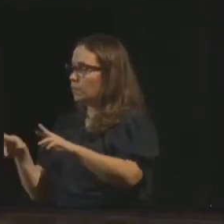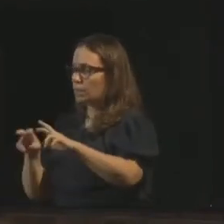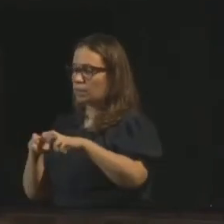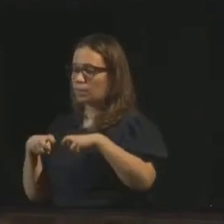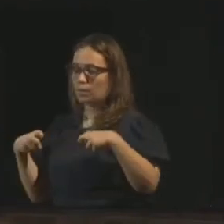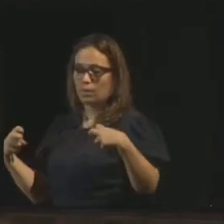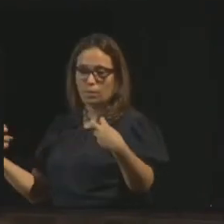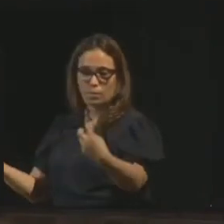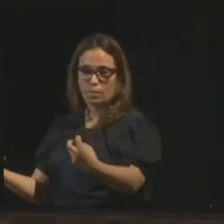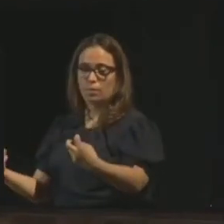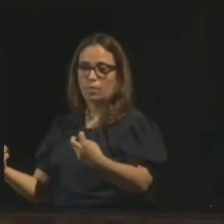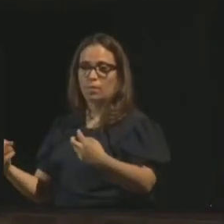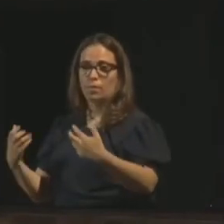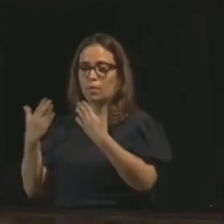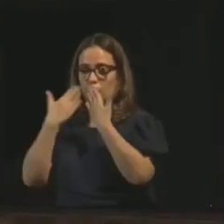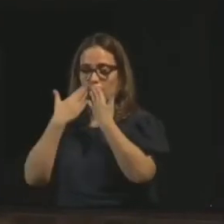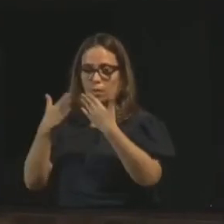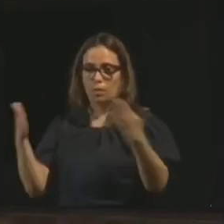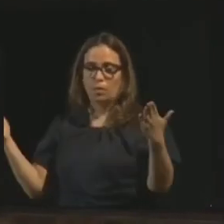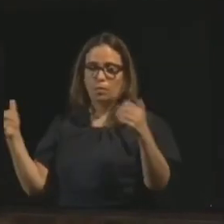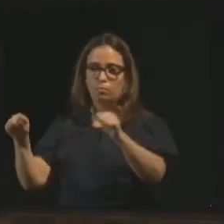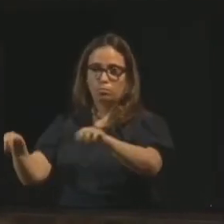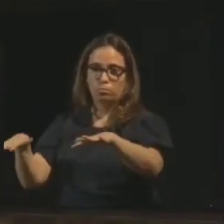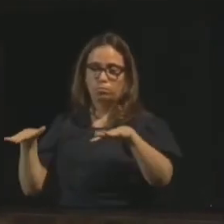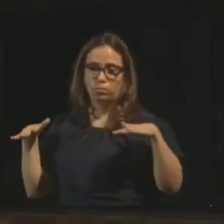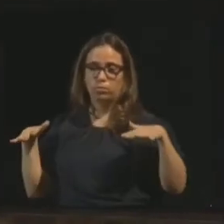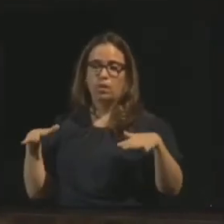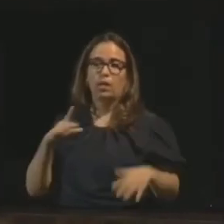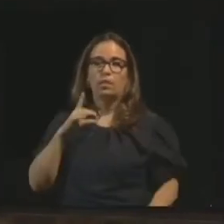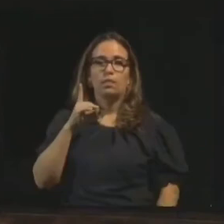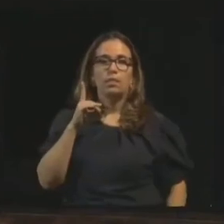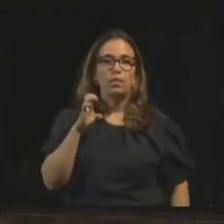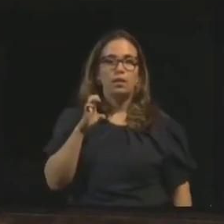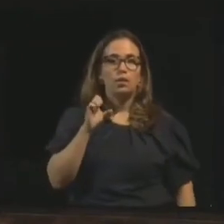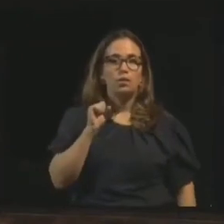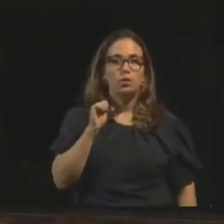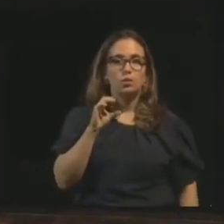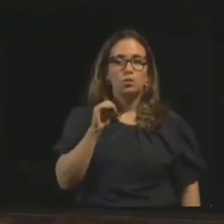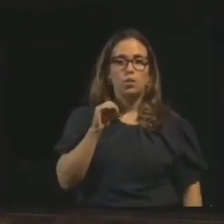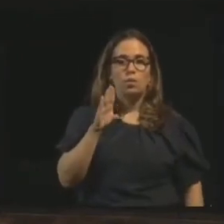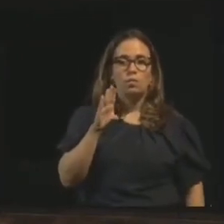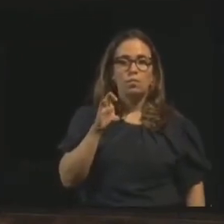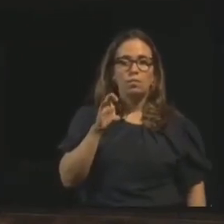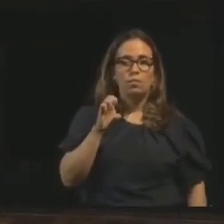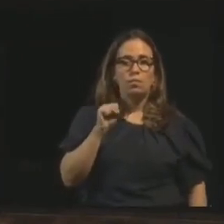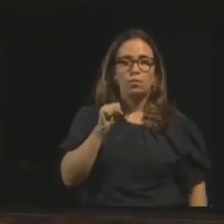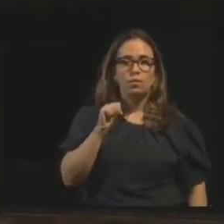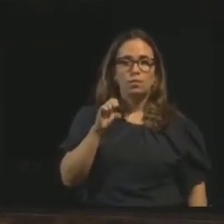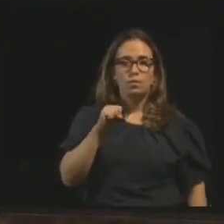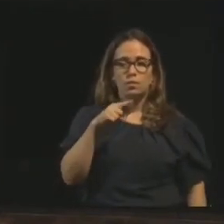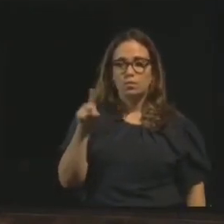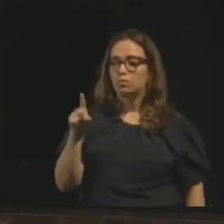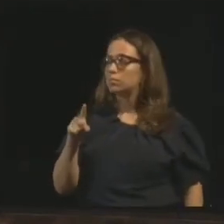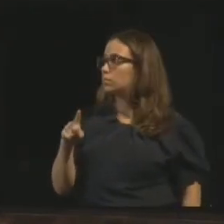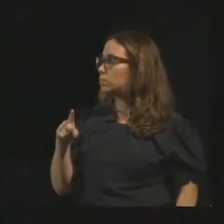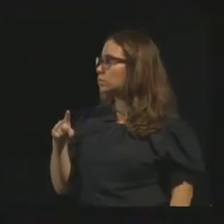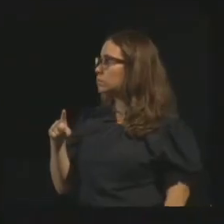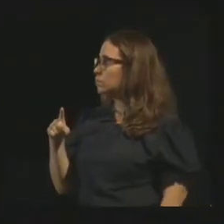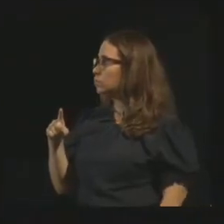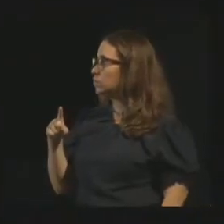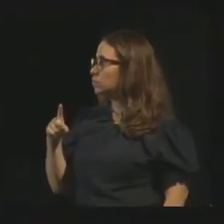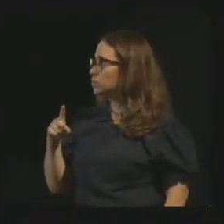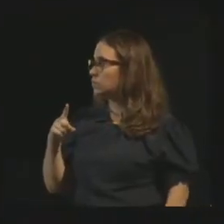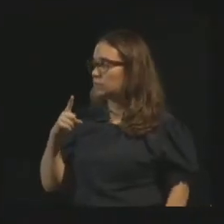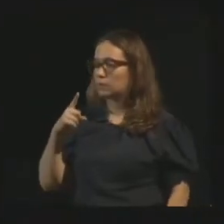mediúnica pública de desobsessão. E aí, disse que um espírito se comunicou,